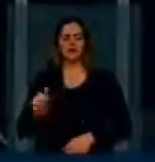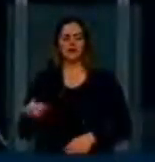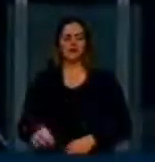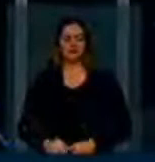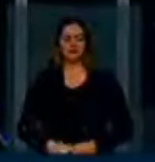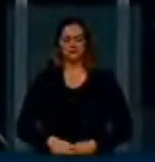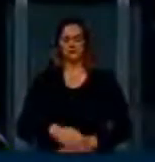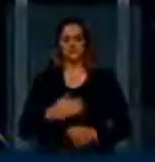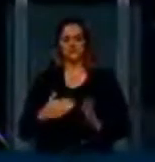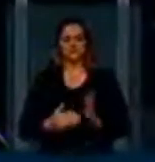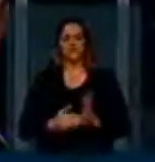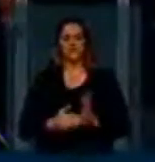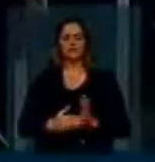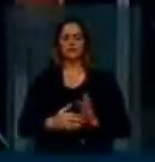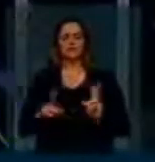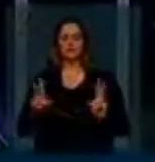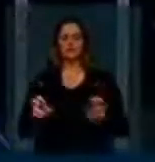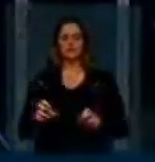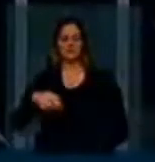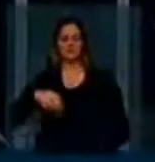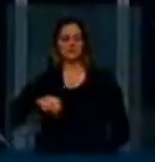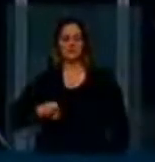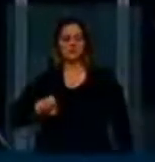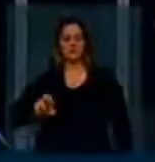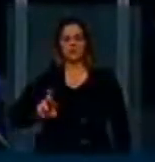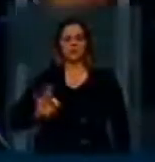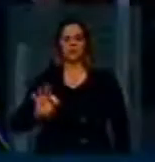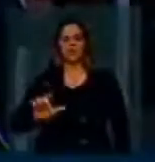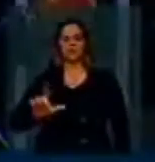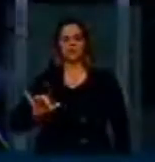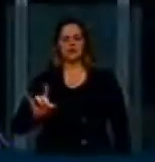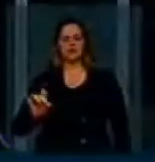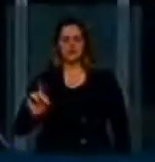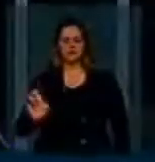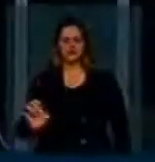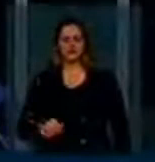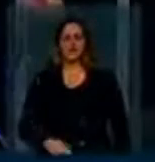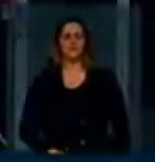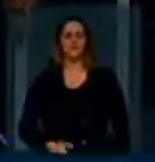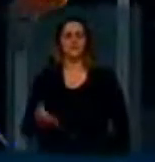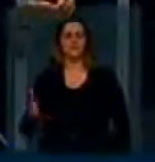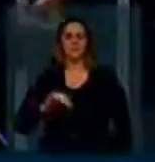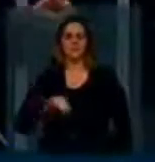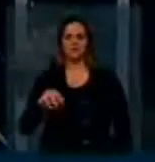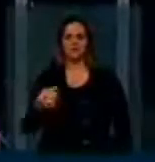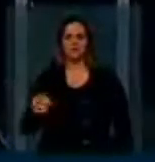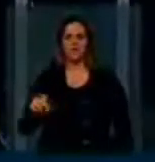Deputado João Arruda, a Exª sabe bem por que acompanhou esse tema, se aprofundou nesse tema e debateu muito bem esse tema.